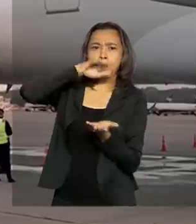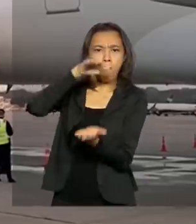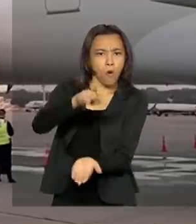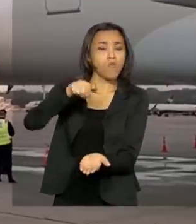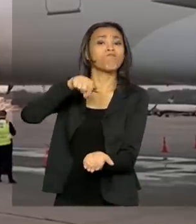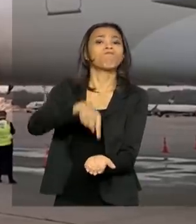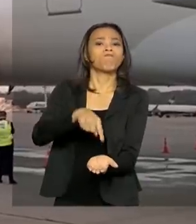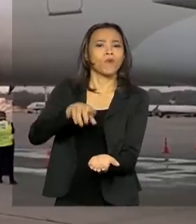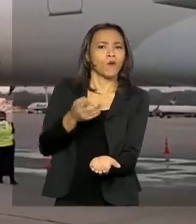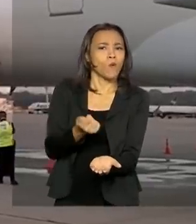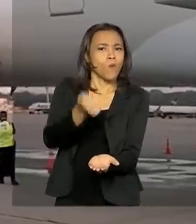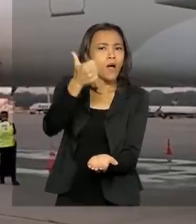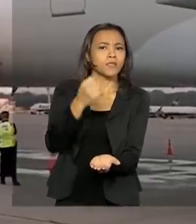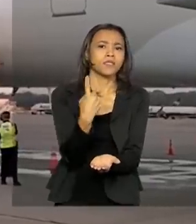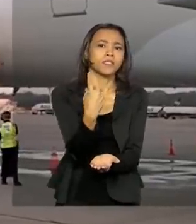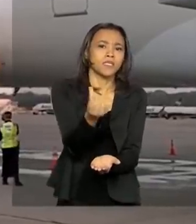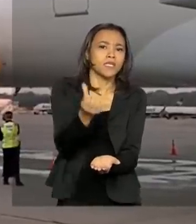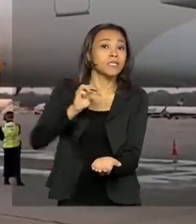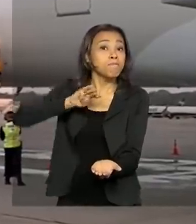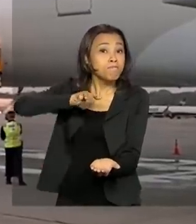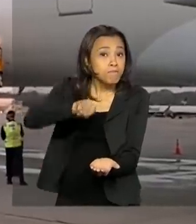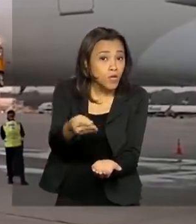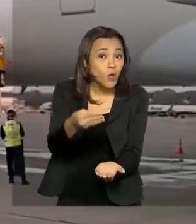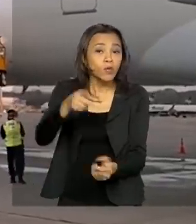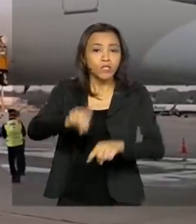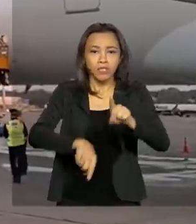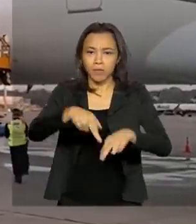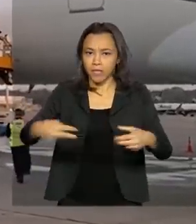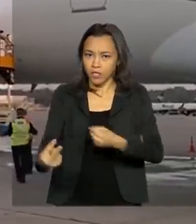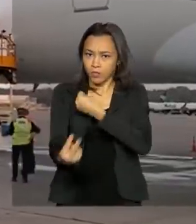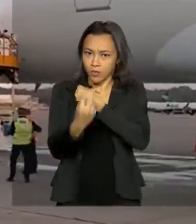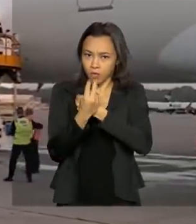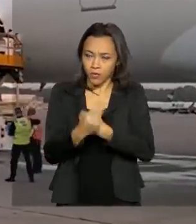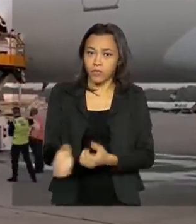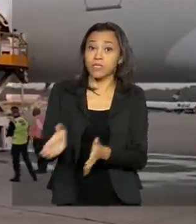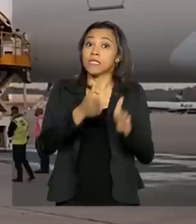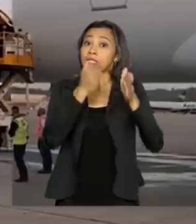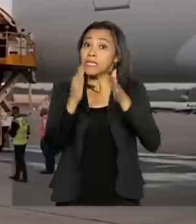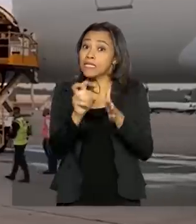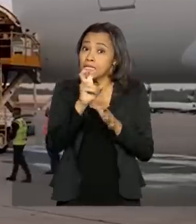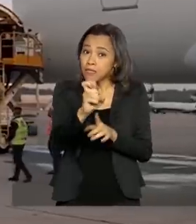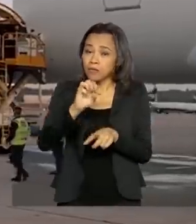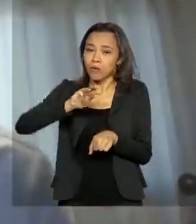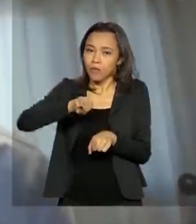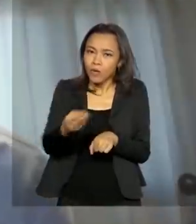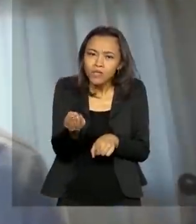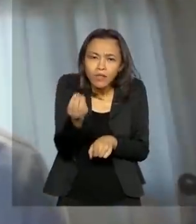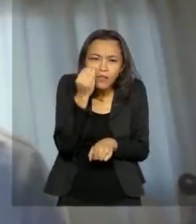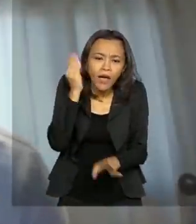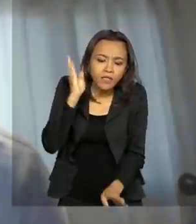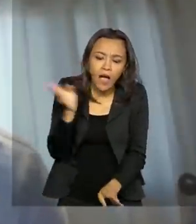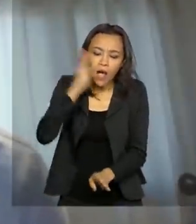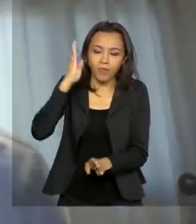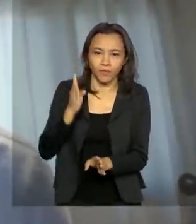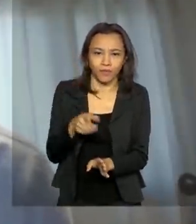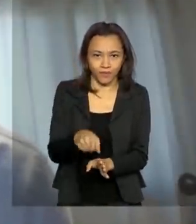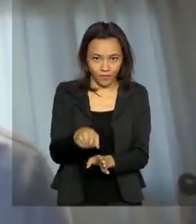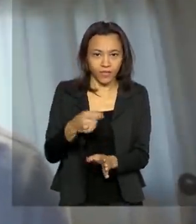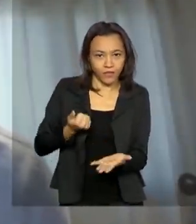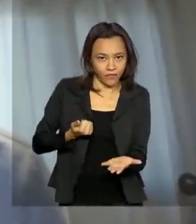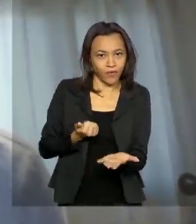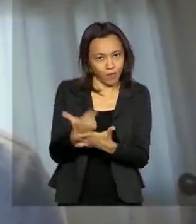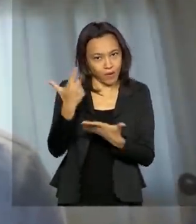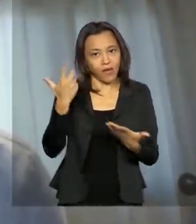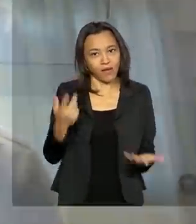de quase 16 milhões de equipamentos de proteção e de 5 milhões de testes rápidos adquiridos pela